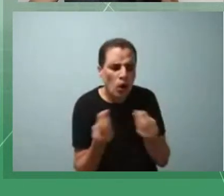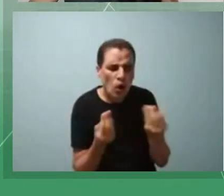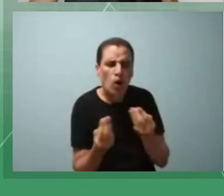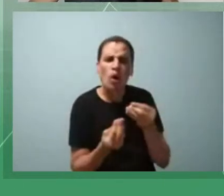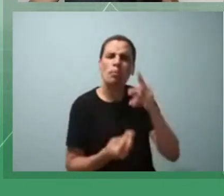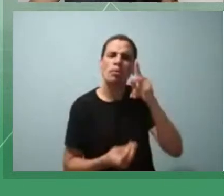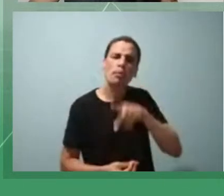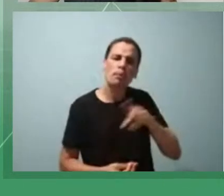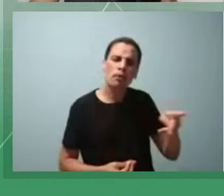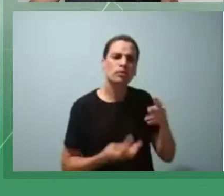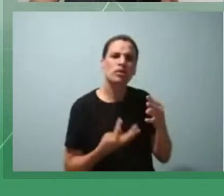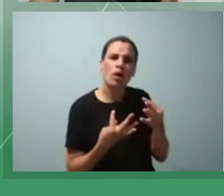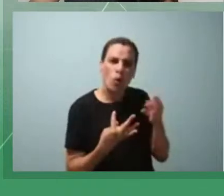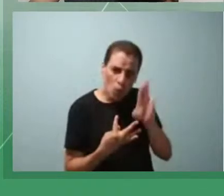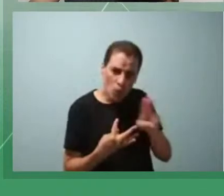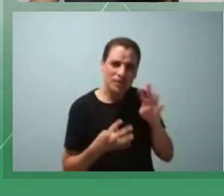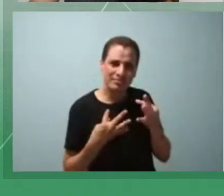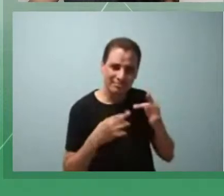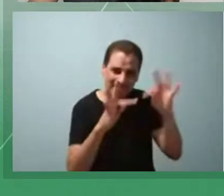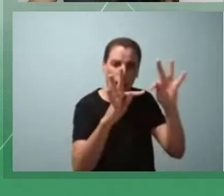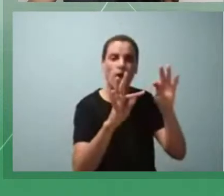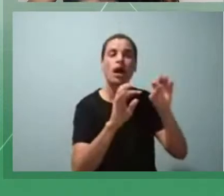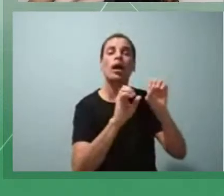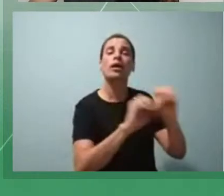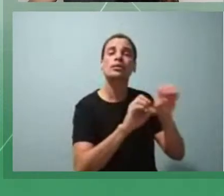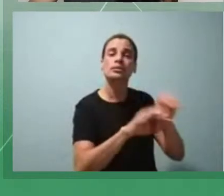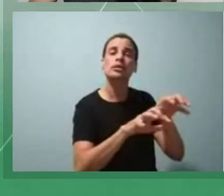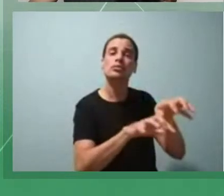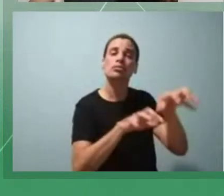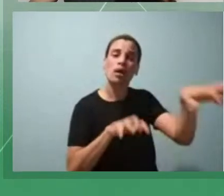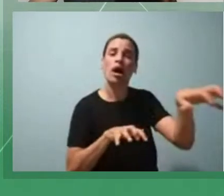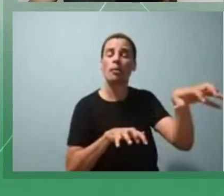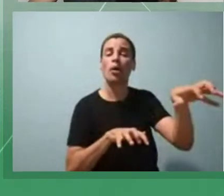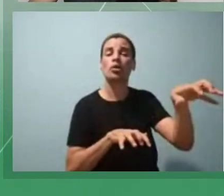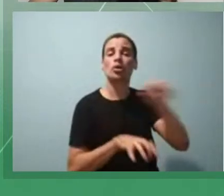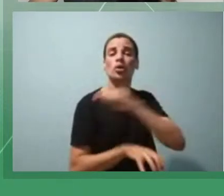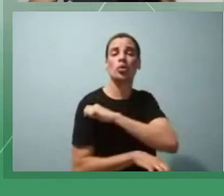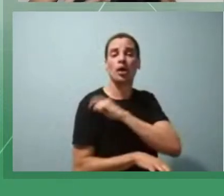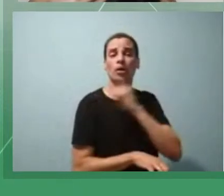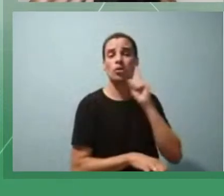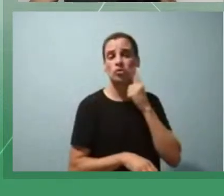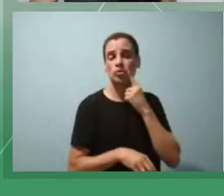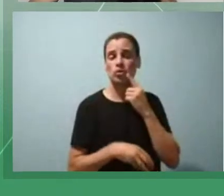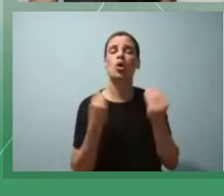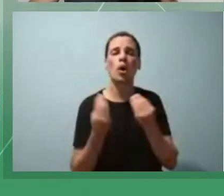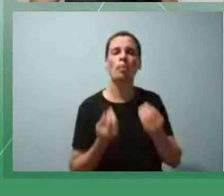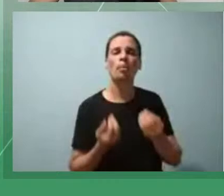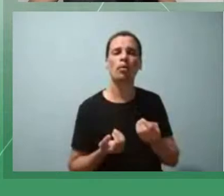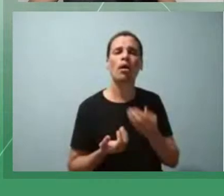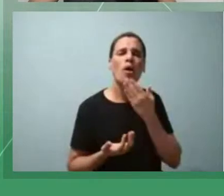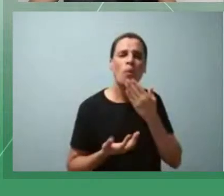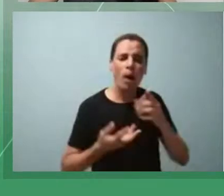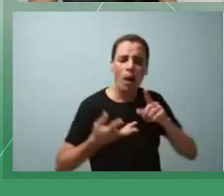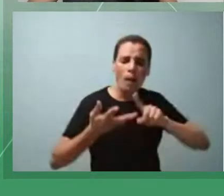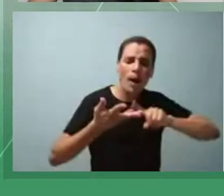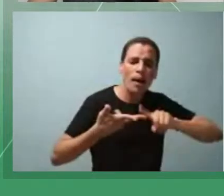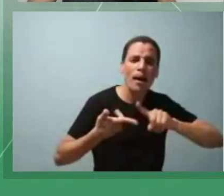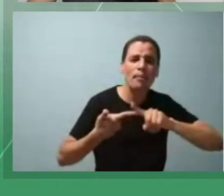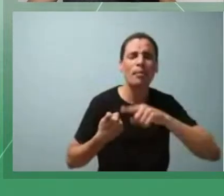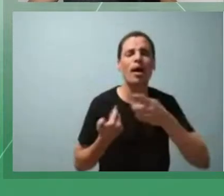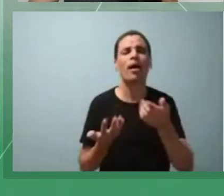educação de alunos surdos no ensino remoto? Quais ferramentas esses professores estão usando? Quais dificuldades estão passando?